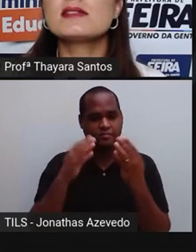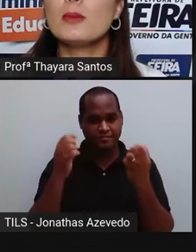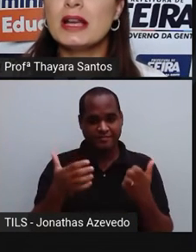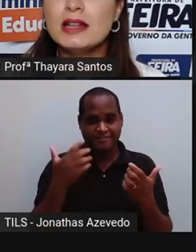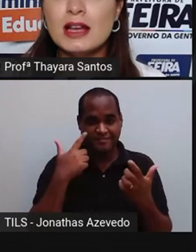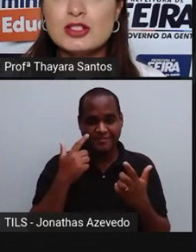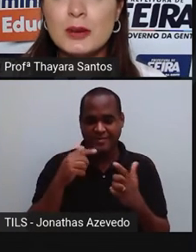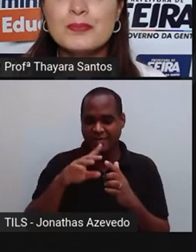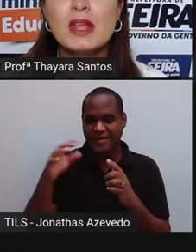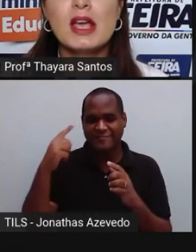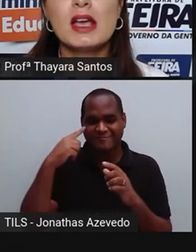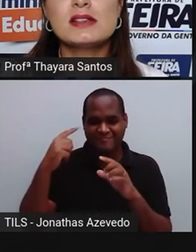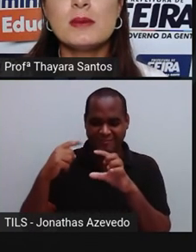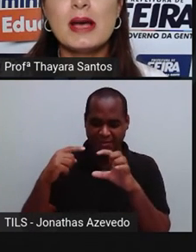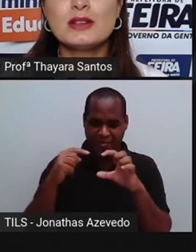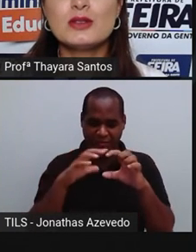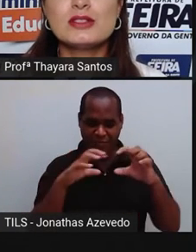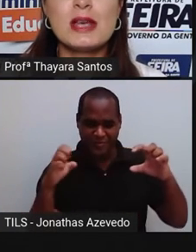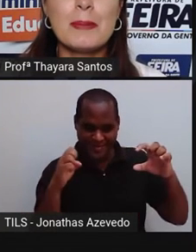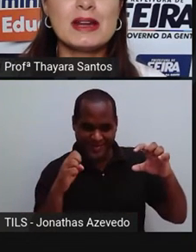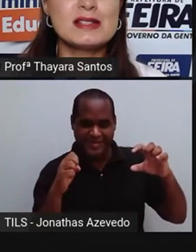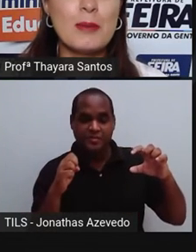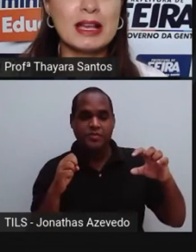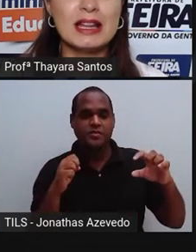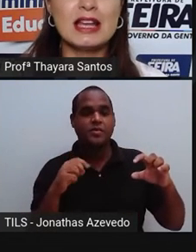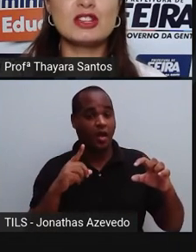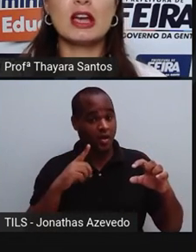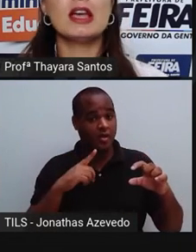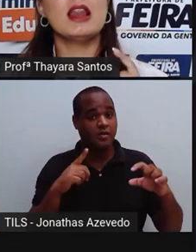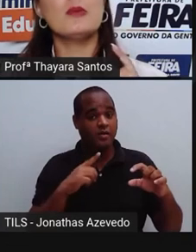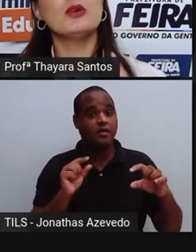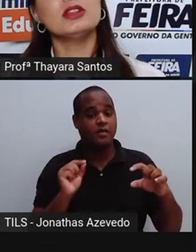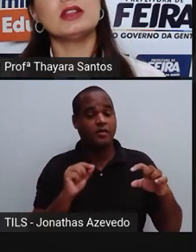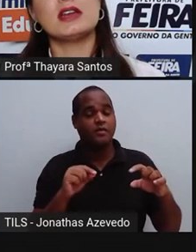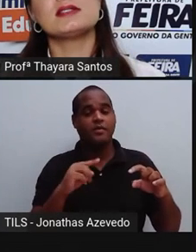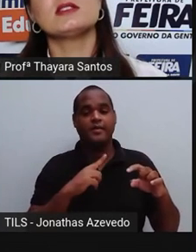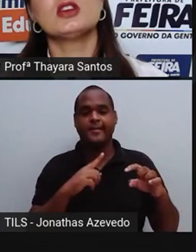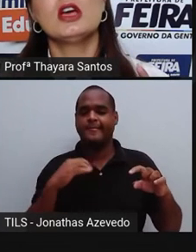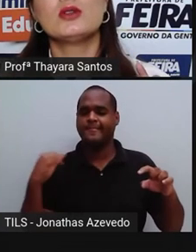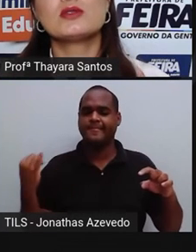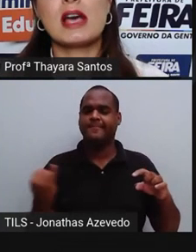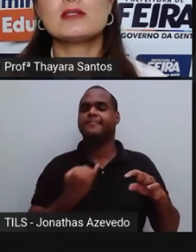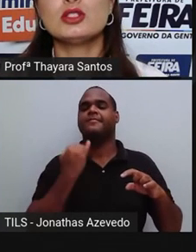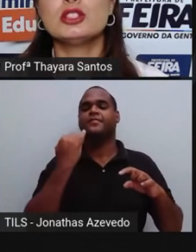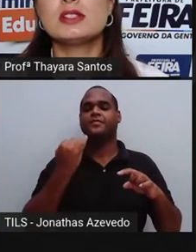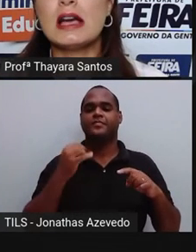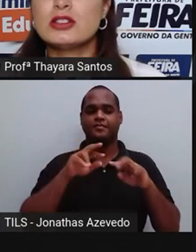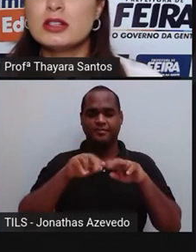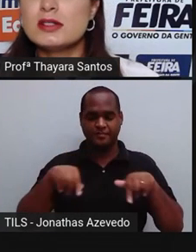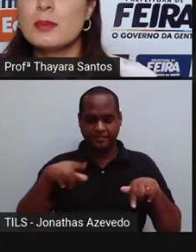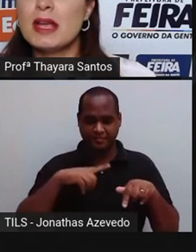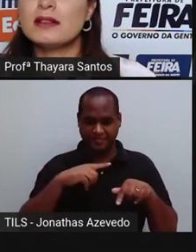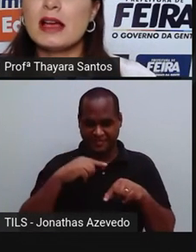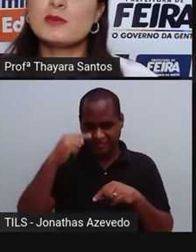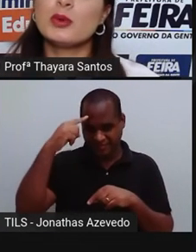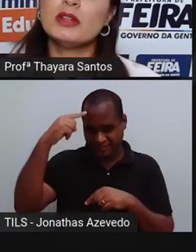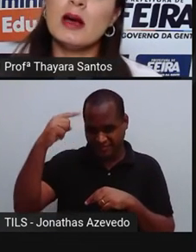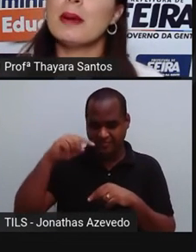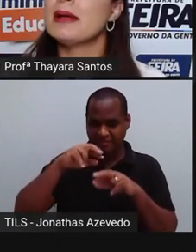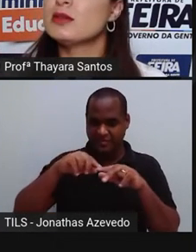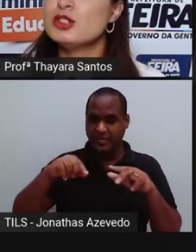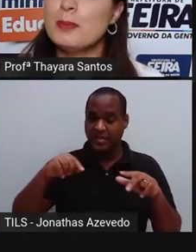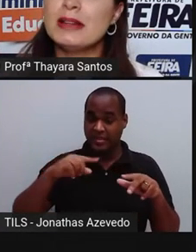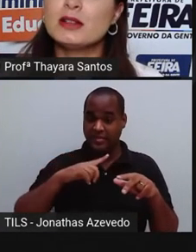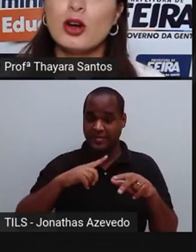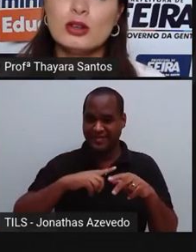separação magnética. Esse método de separação magnética, ele é muito interessante nos casos de desastres ambientais por